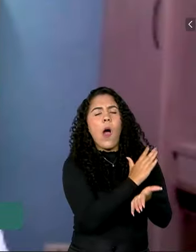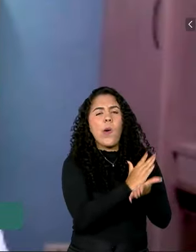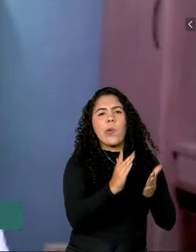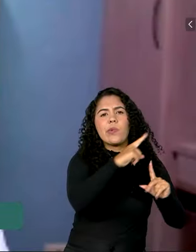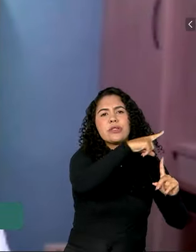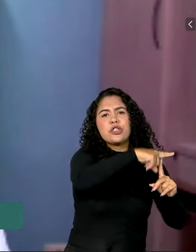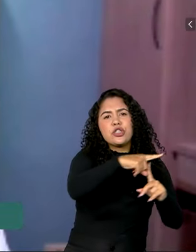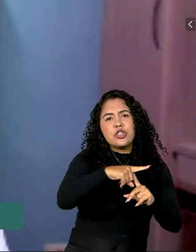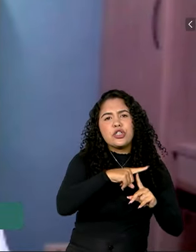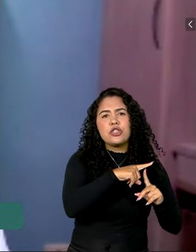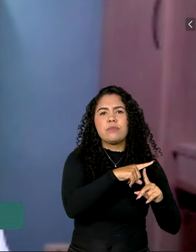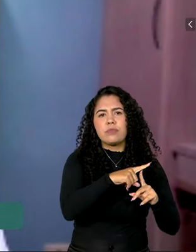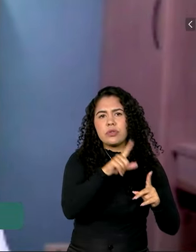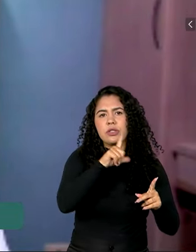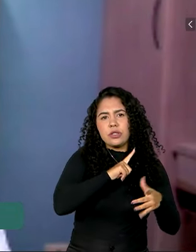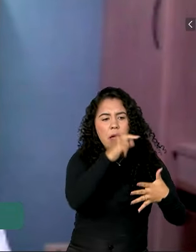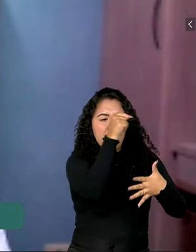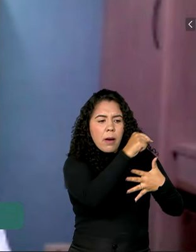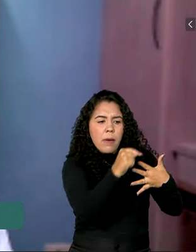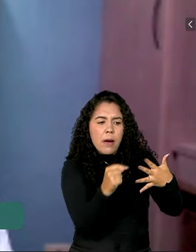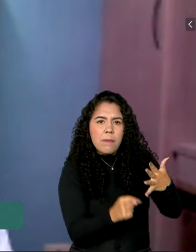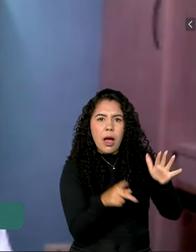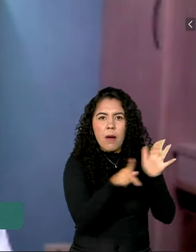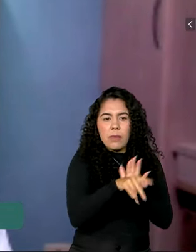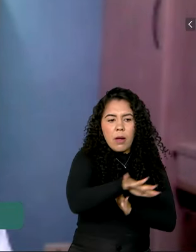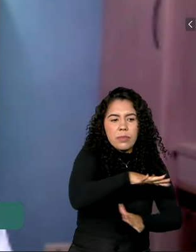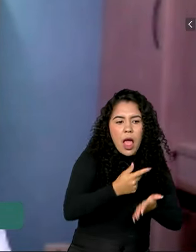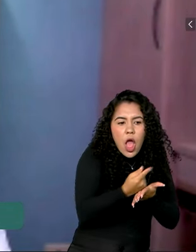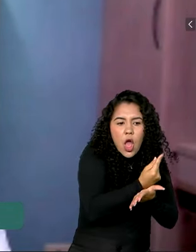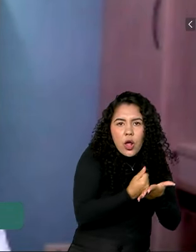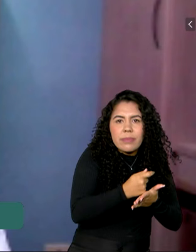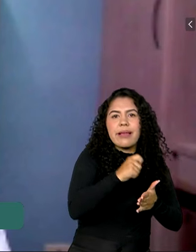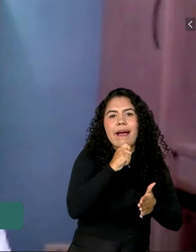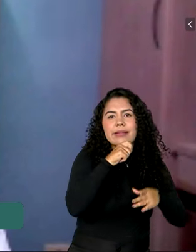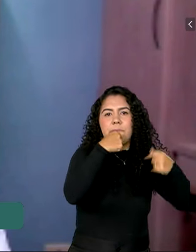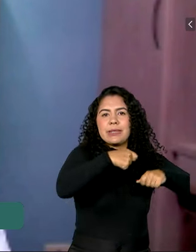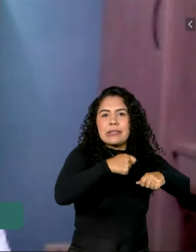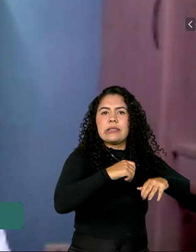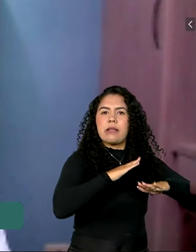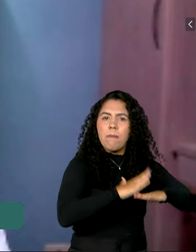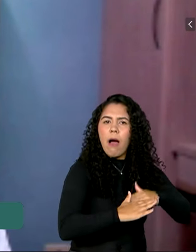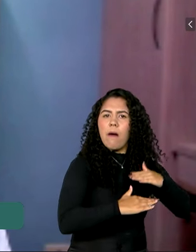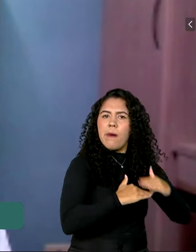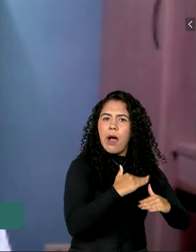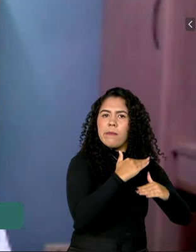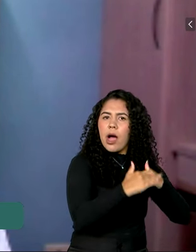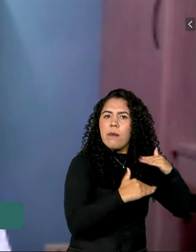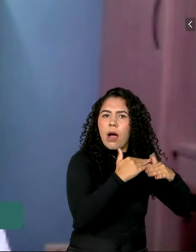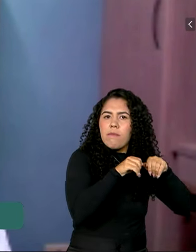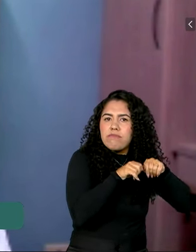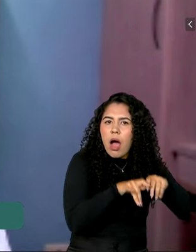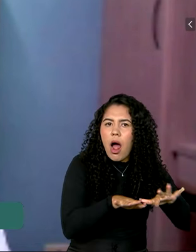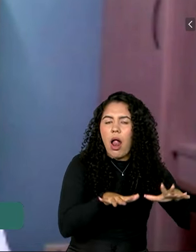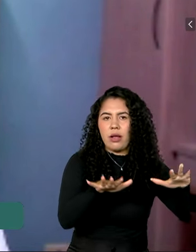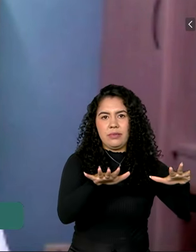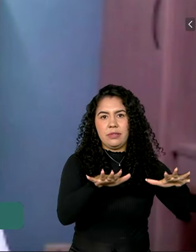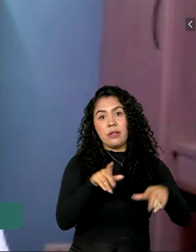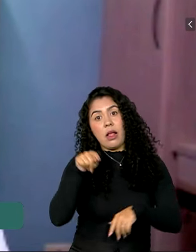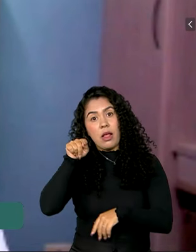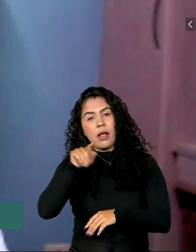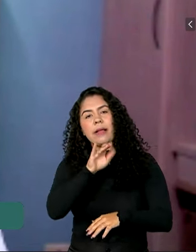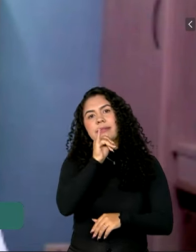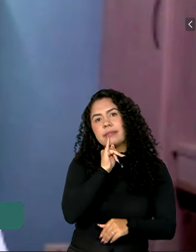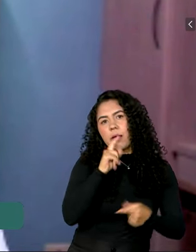segmentos econômicos que precisam ainda crescer e sedimentar, como é o caso dos